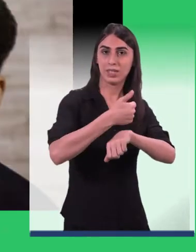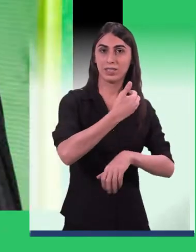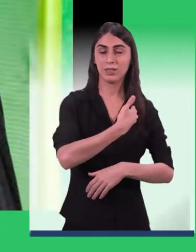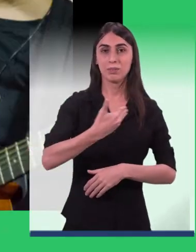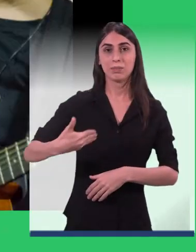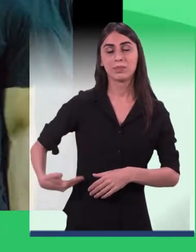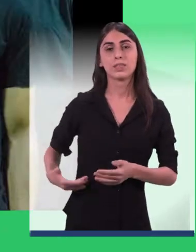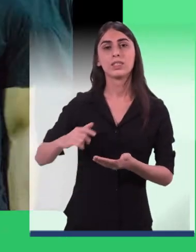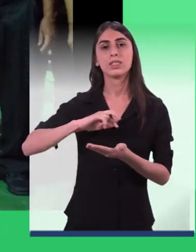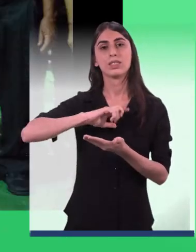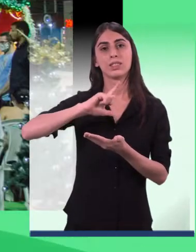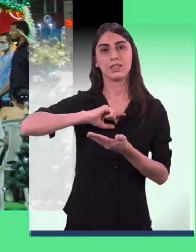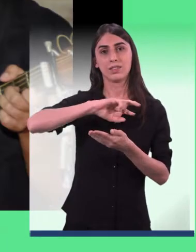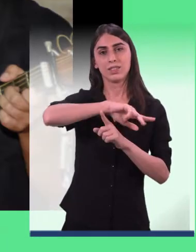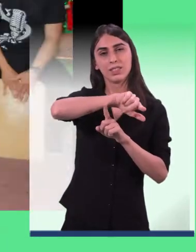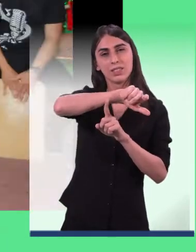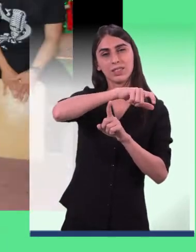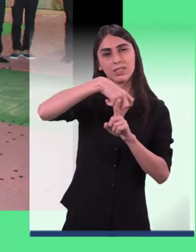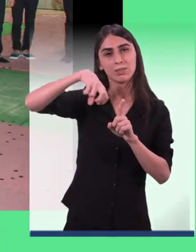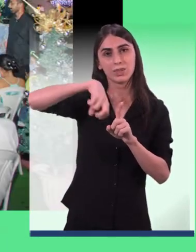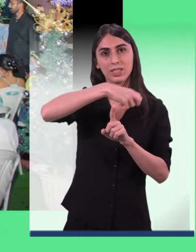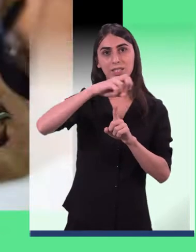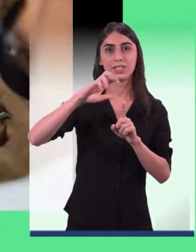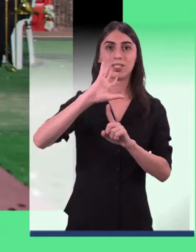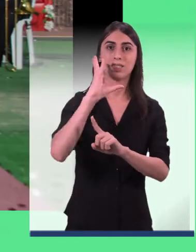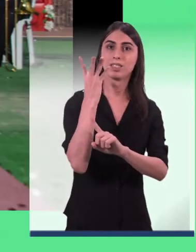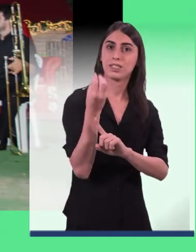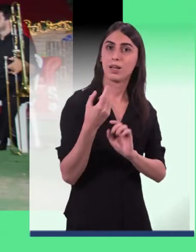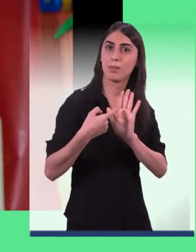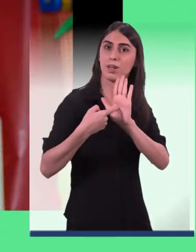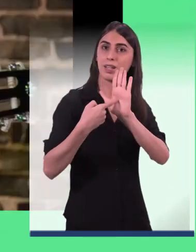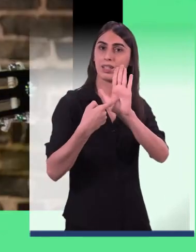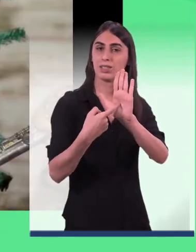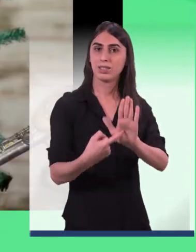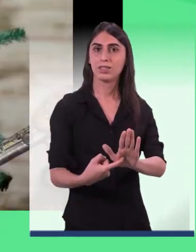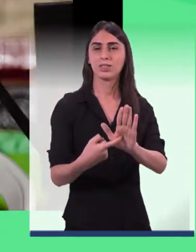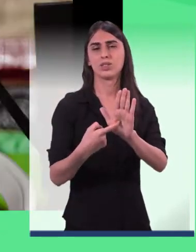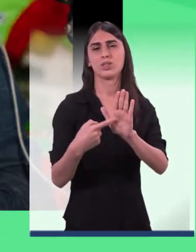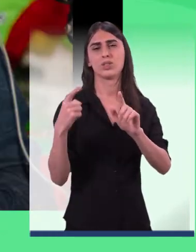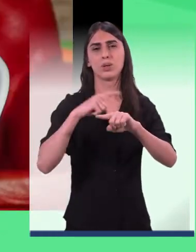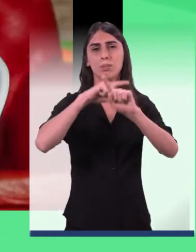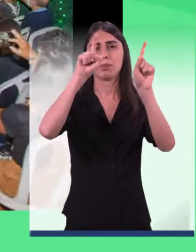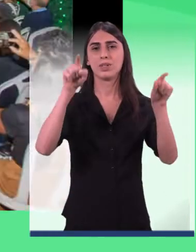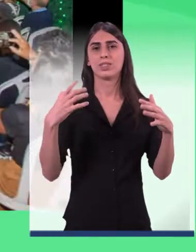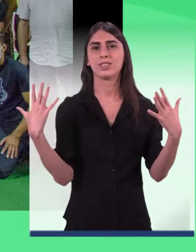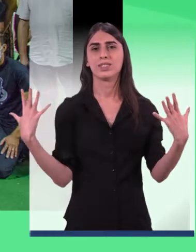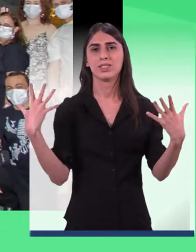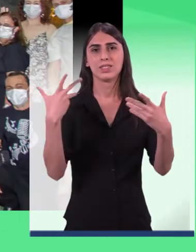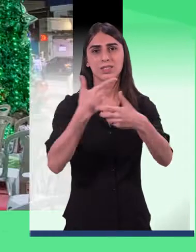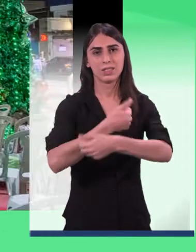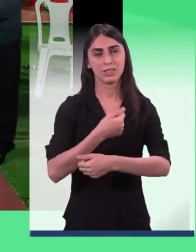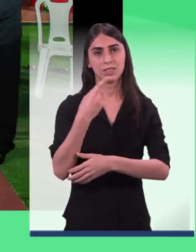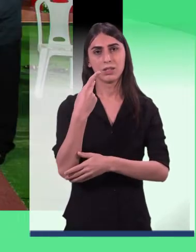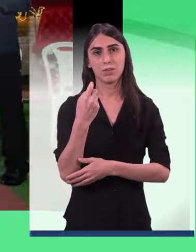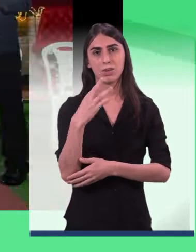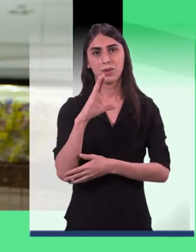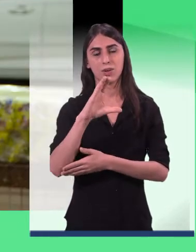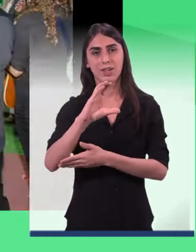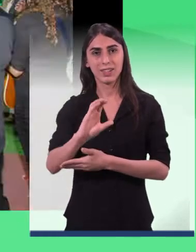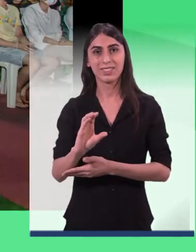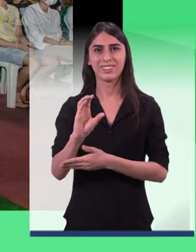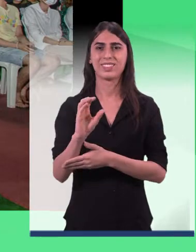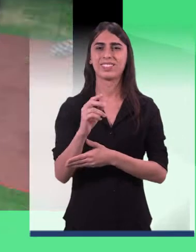Nele, todas as modalidades artísticas se apresentaram mostrando para a comunidade esse lindo projeto desenvolvido pela PROEC.